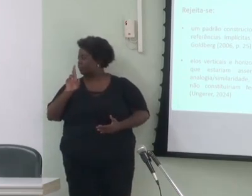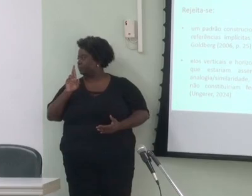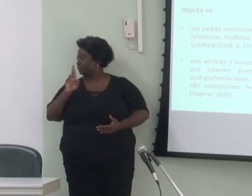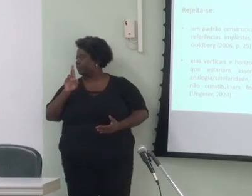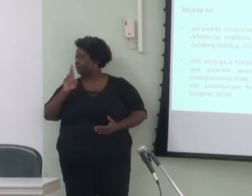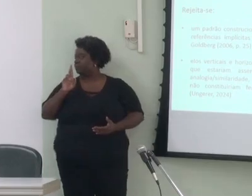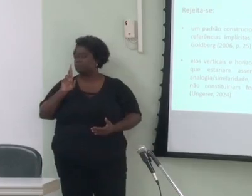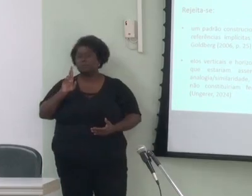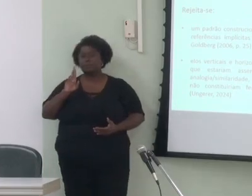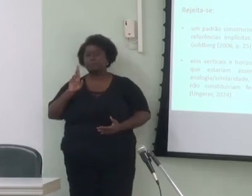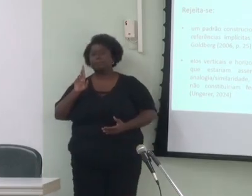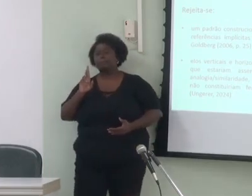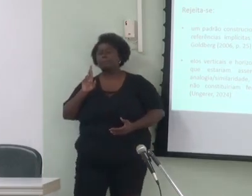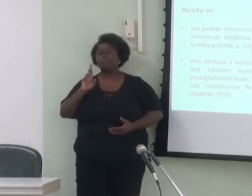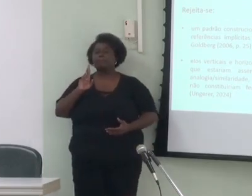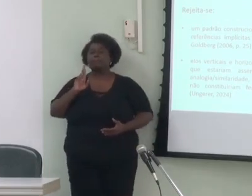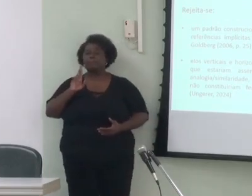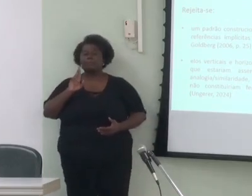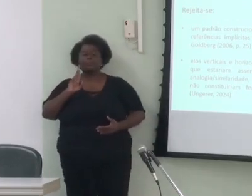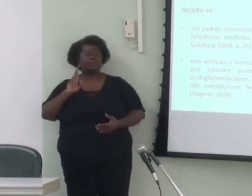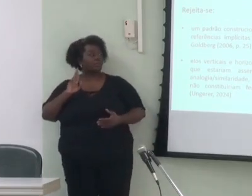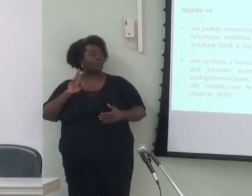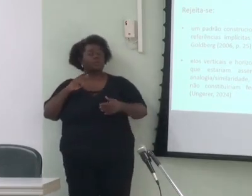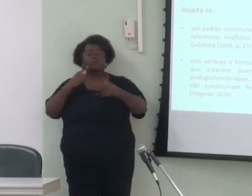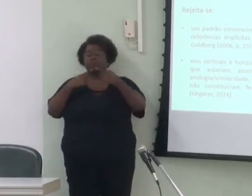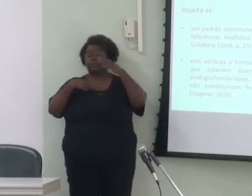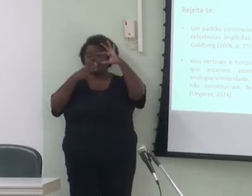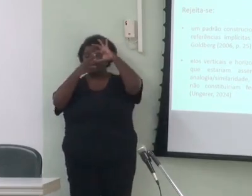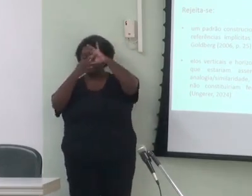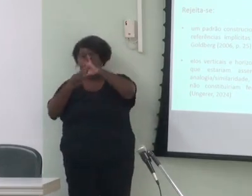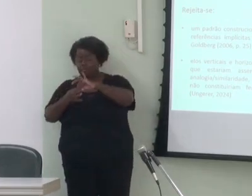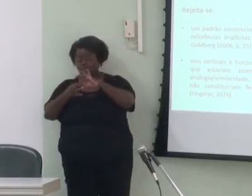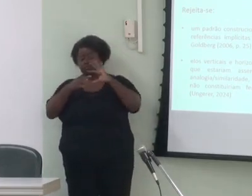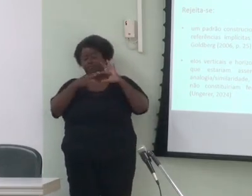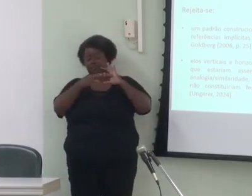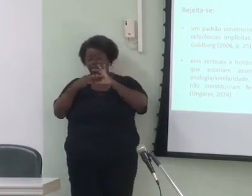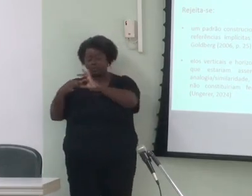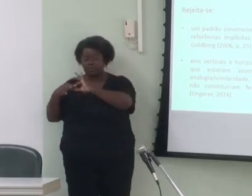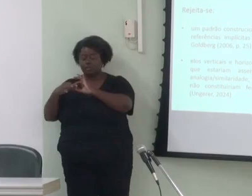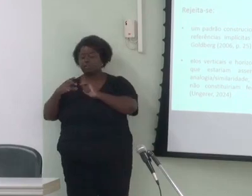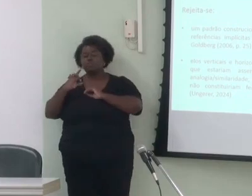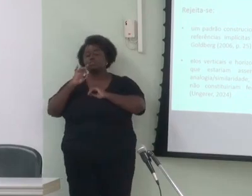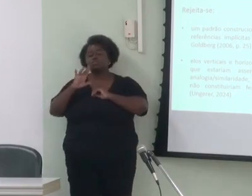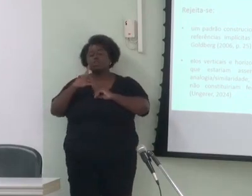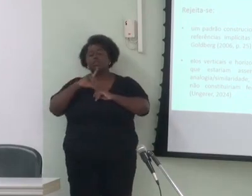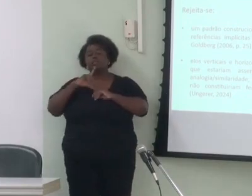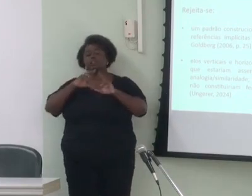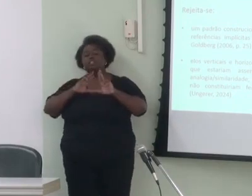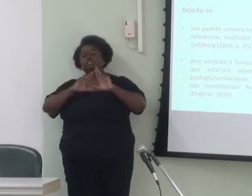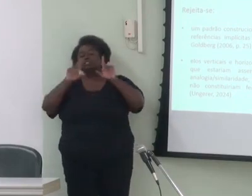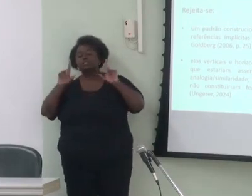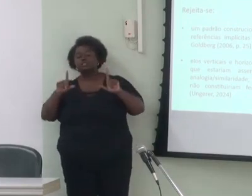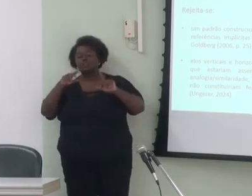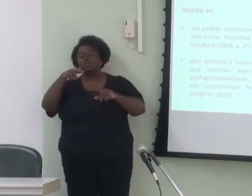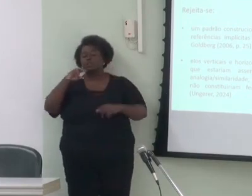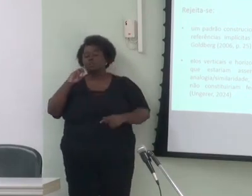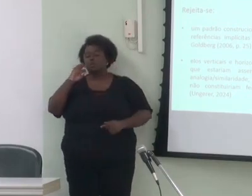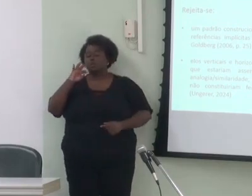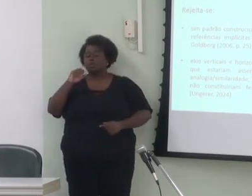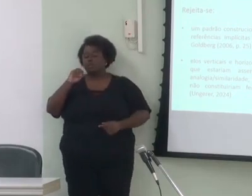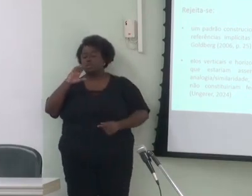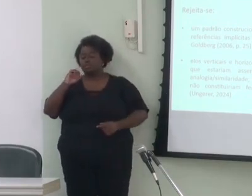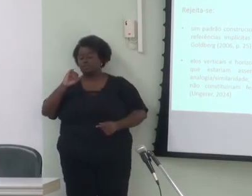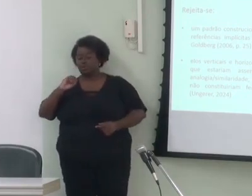posicionamento de Ungerer para quem elos verticais e horizontais constituiriam apenas distinções notacionais já que estariam assentados